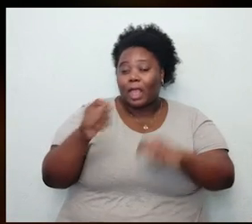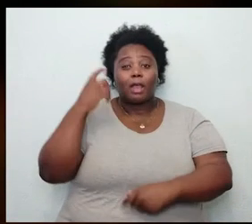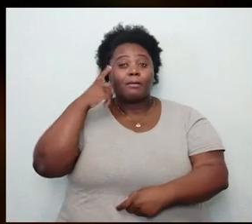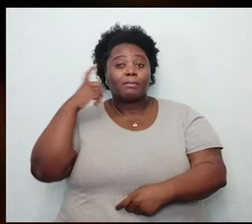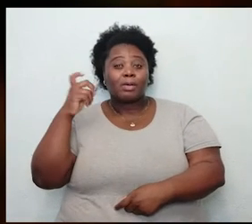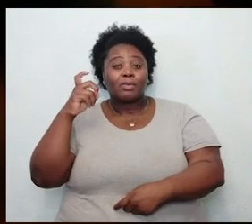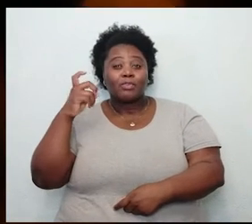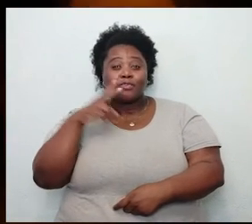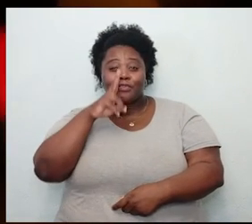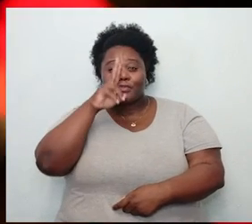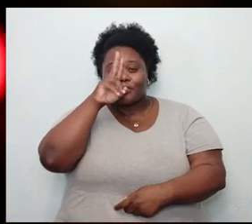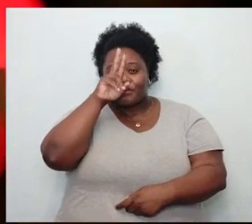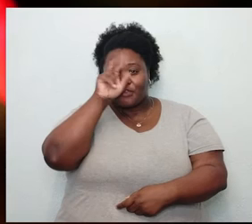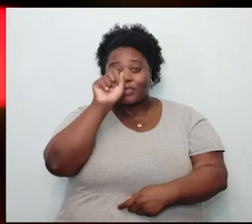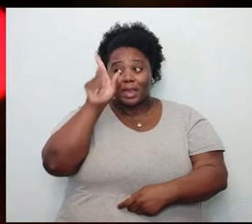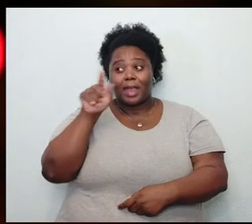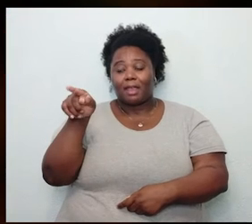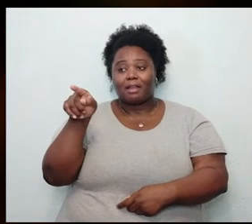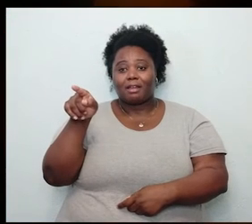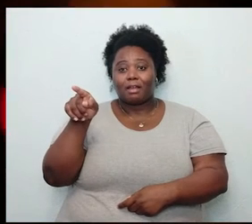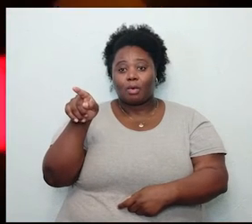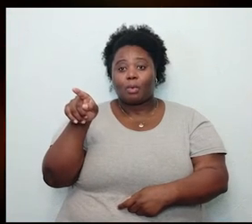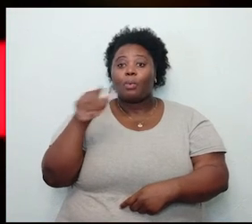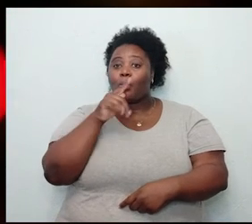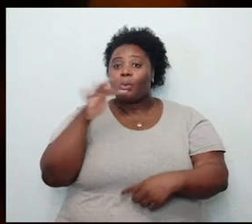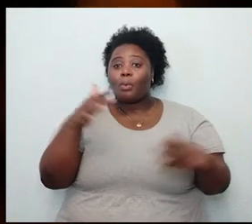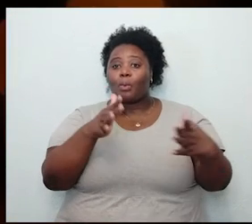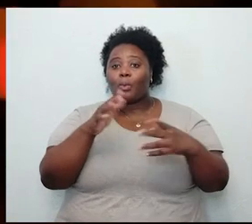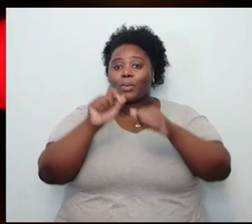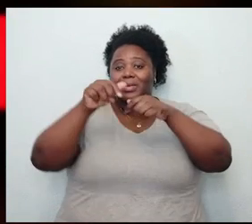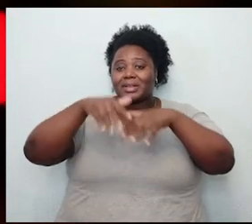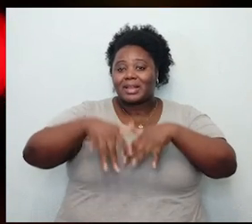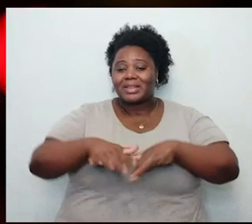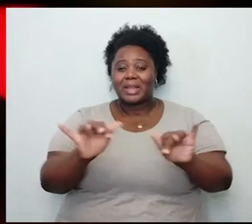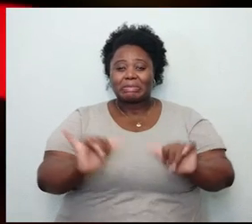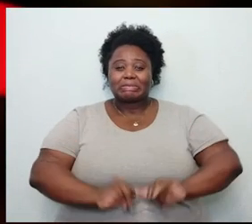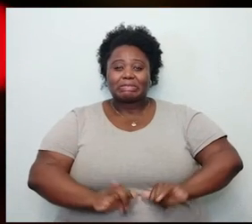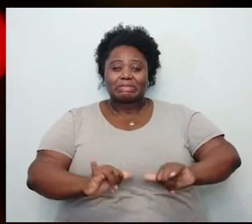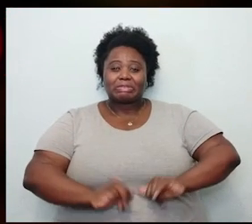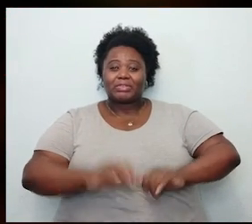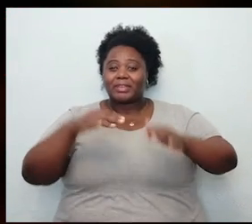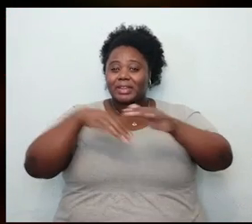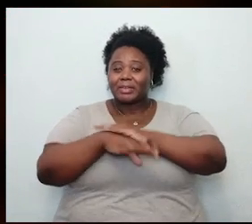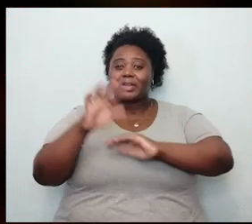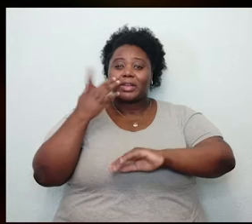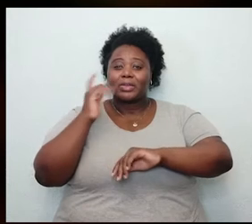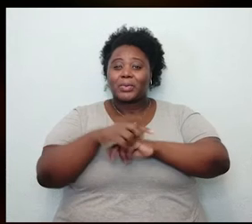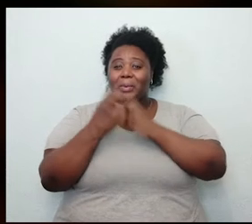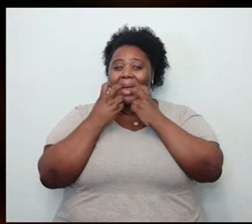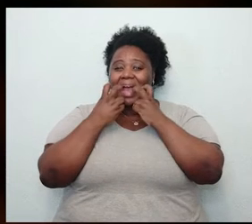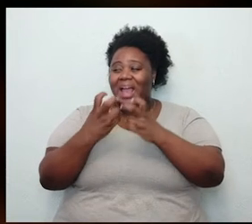grave. É ele, o rio da serra agonizando. E por debaixo da Rua do Ouro